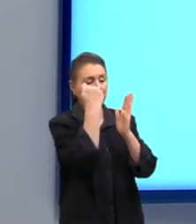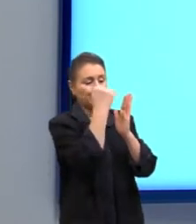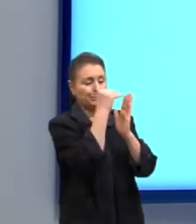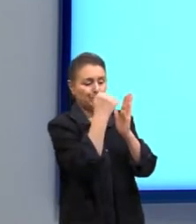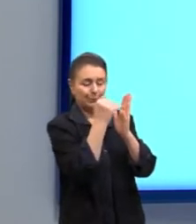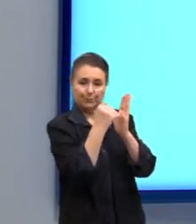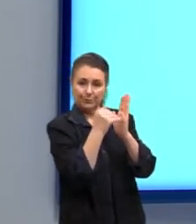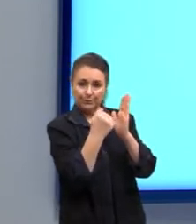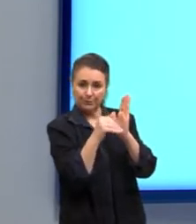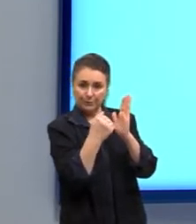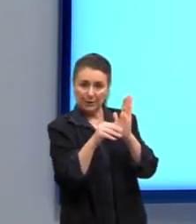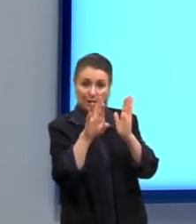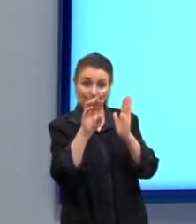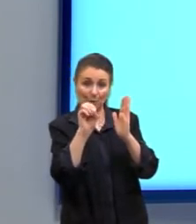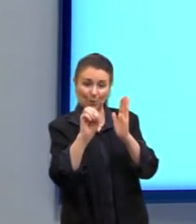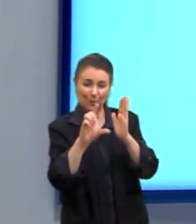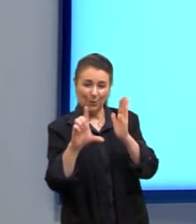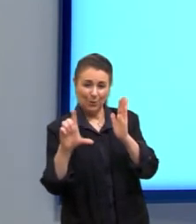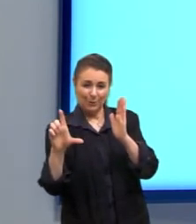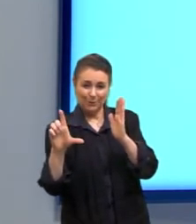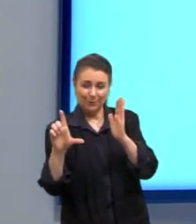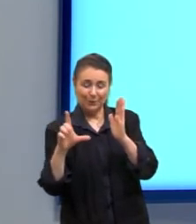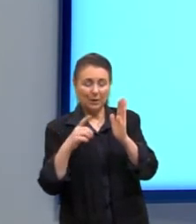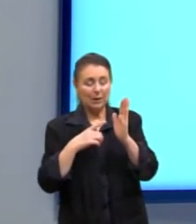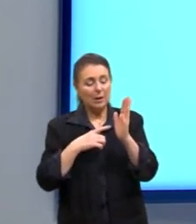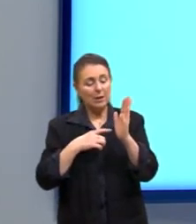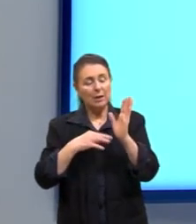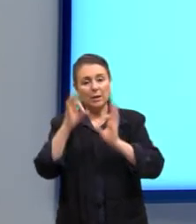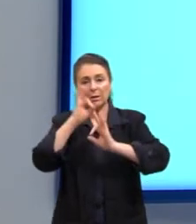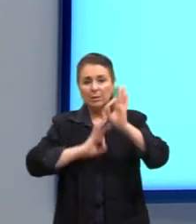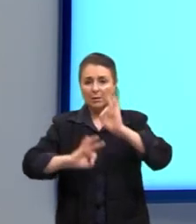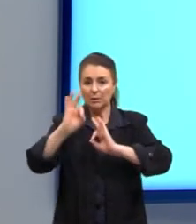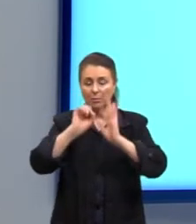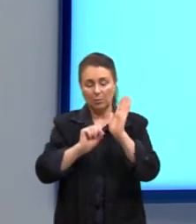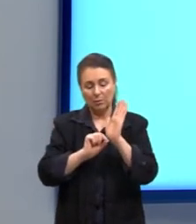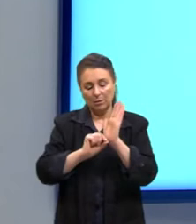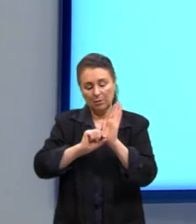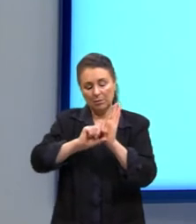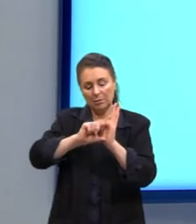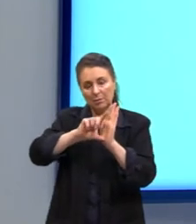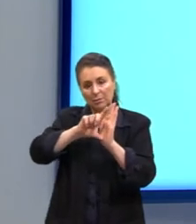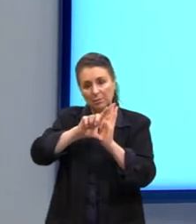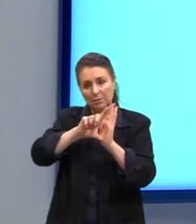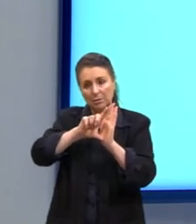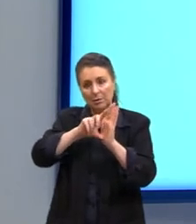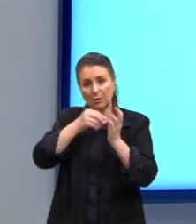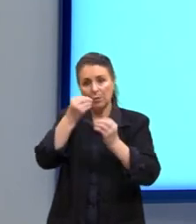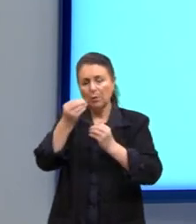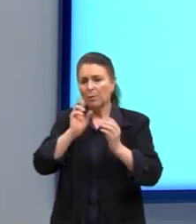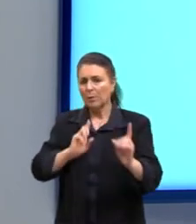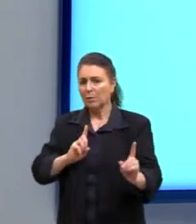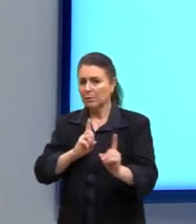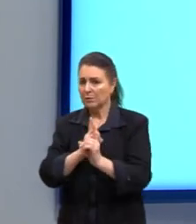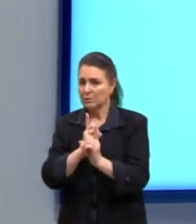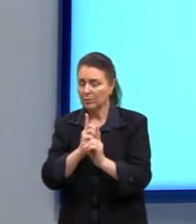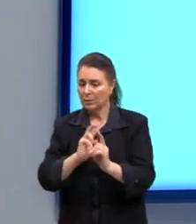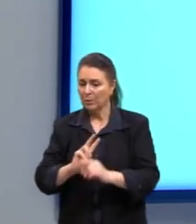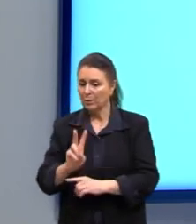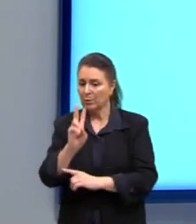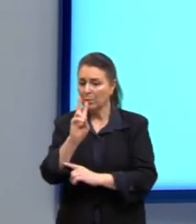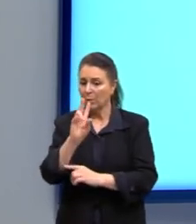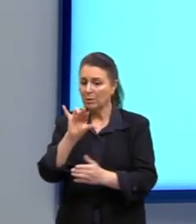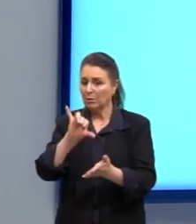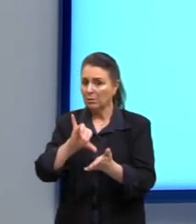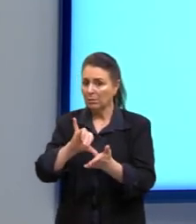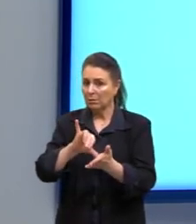nós chamamos de Rol. E aí, eu coloquei eles em ordem crescente. Como que eu vou chegar no valor central,